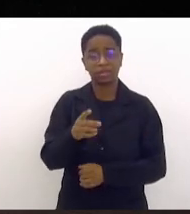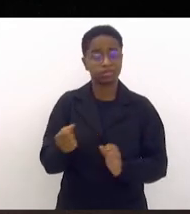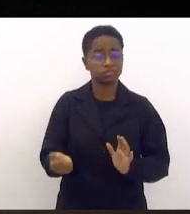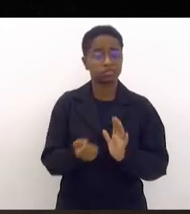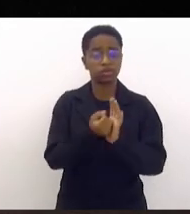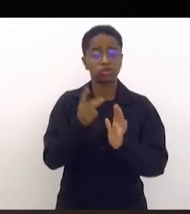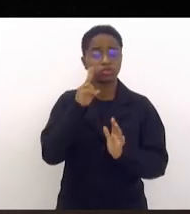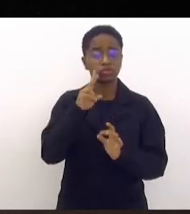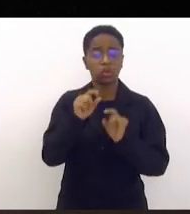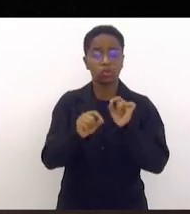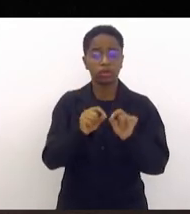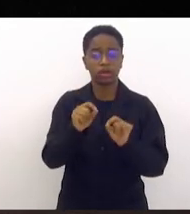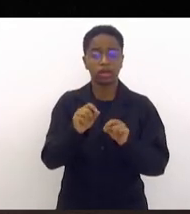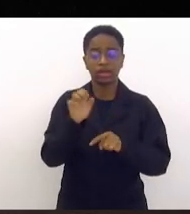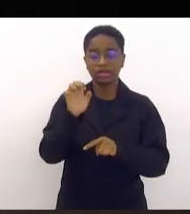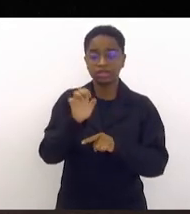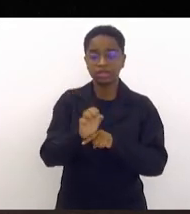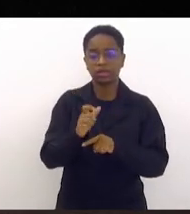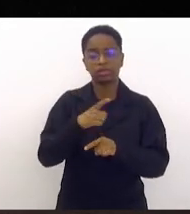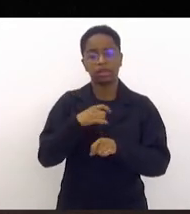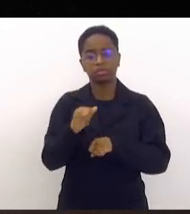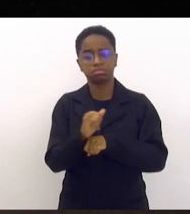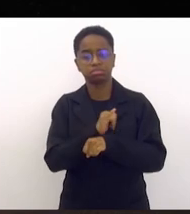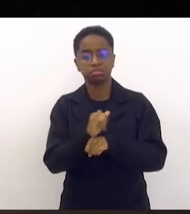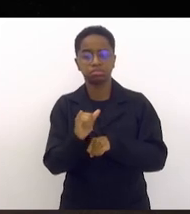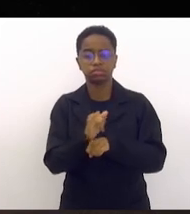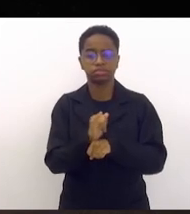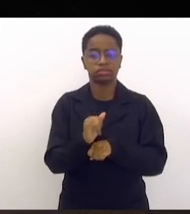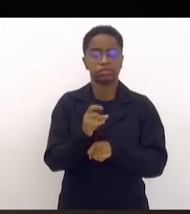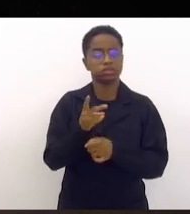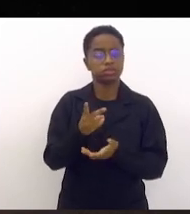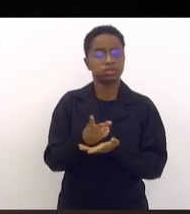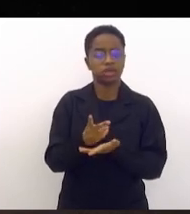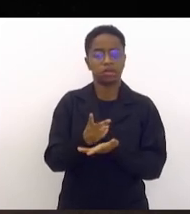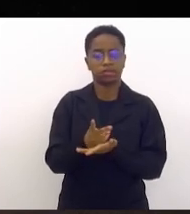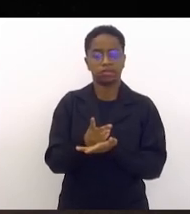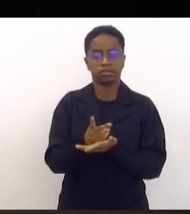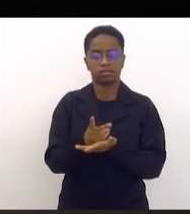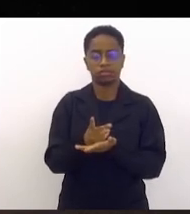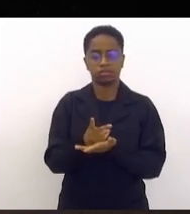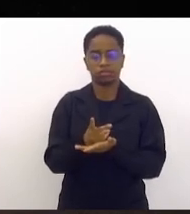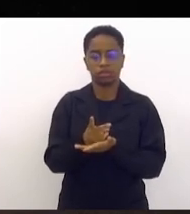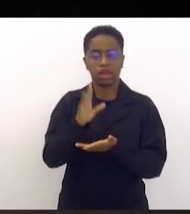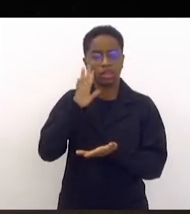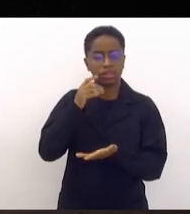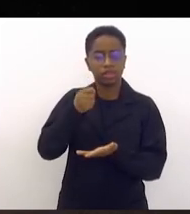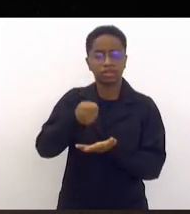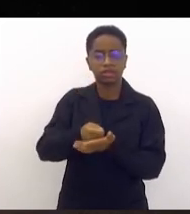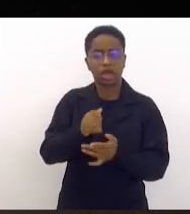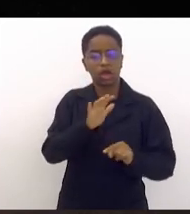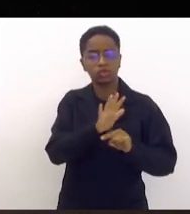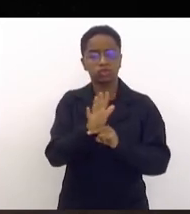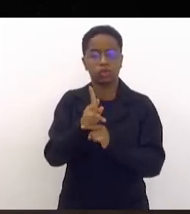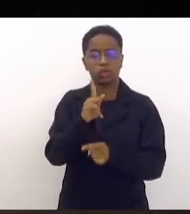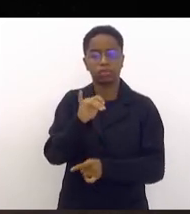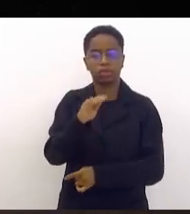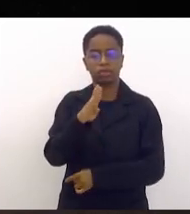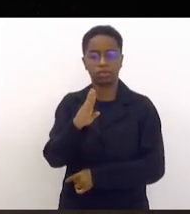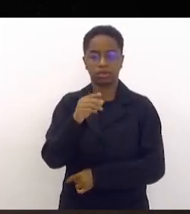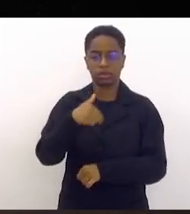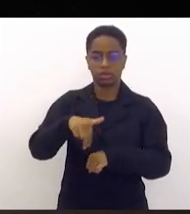é um Estado estratégico que contribui decisivamente para o PIB nacional.